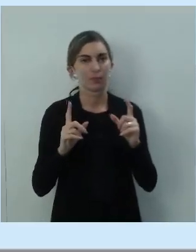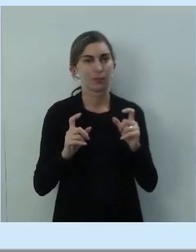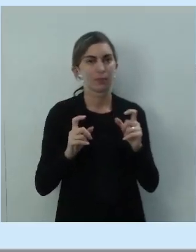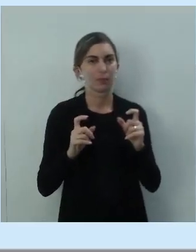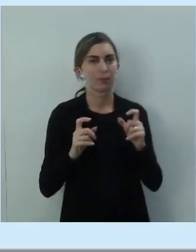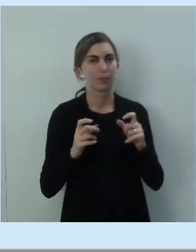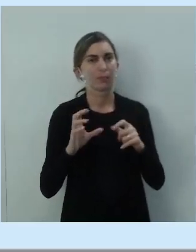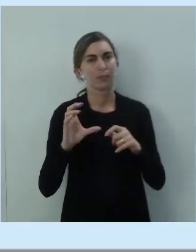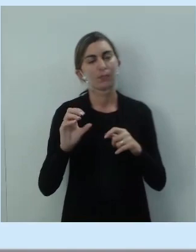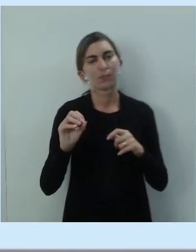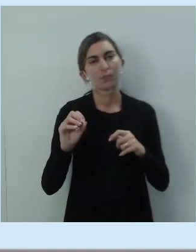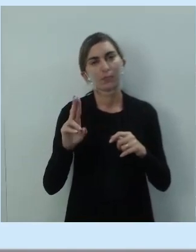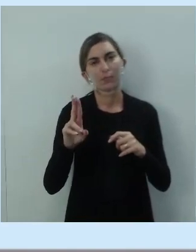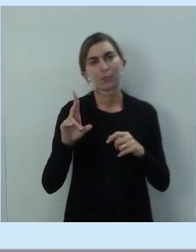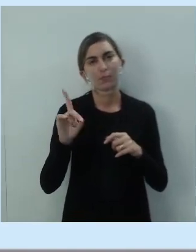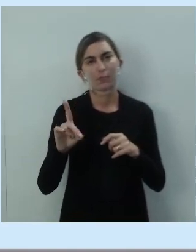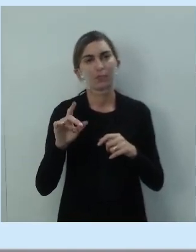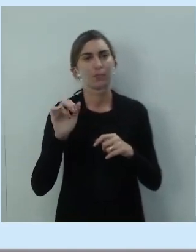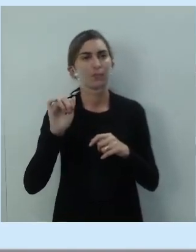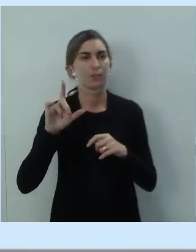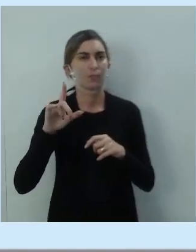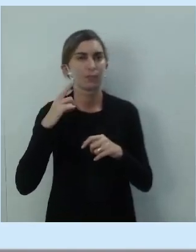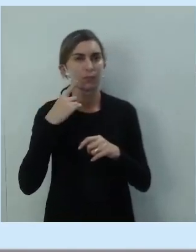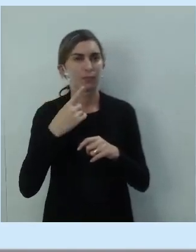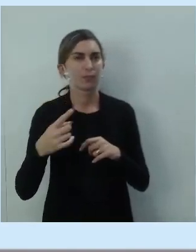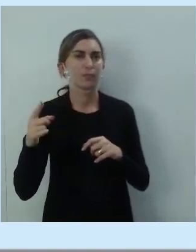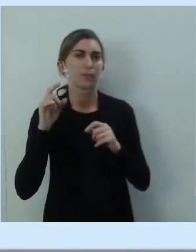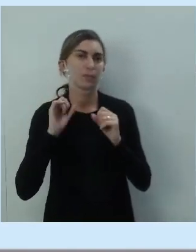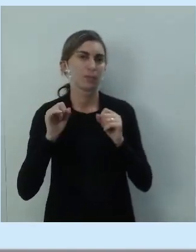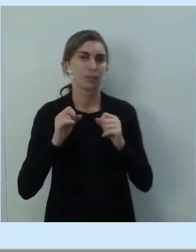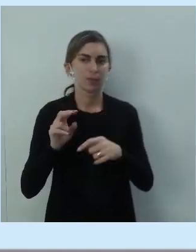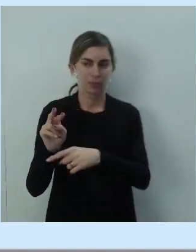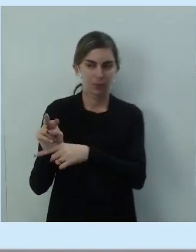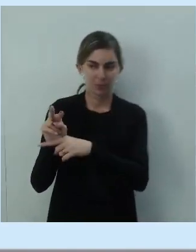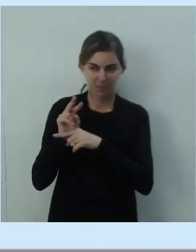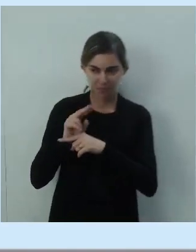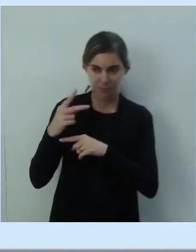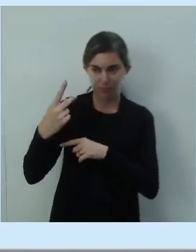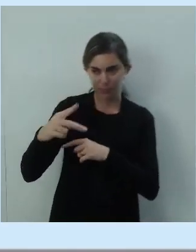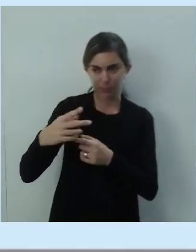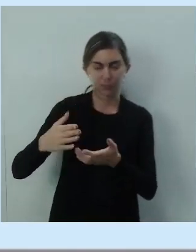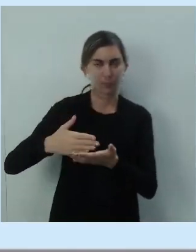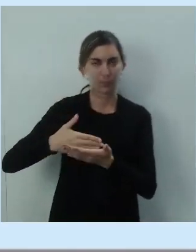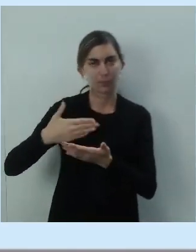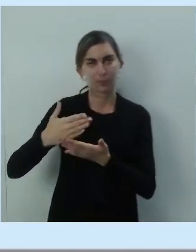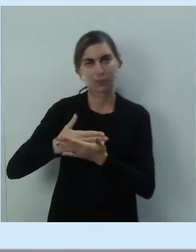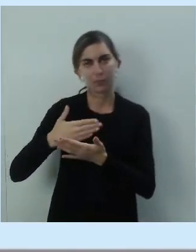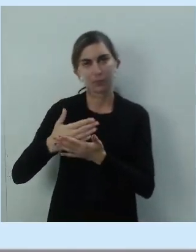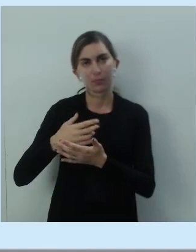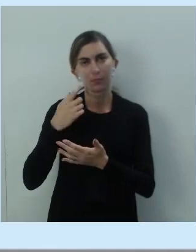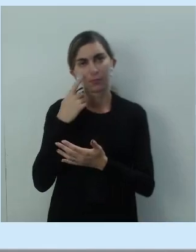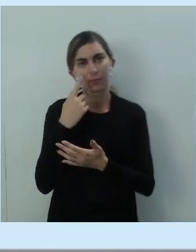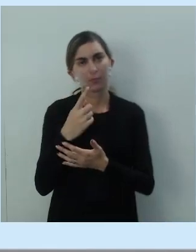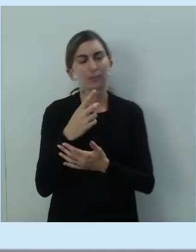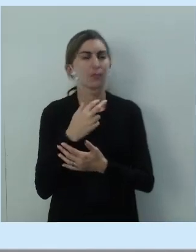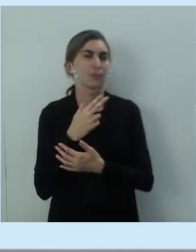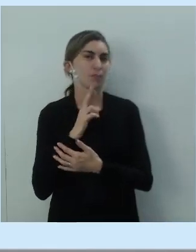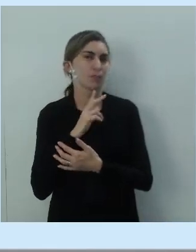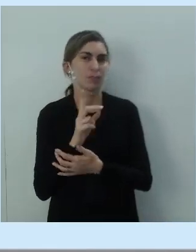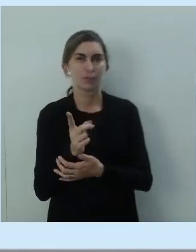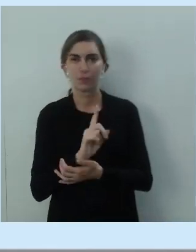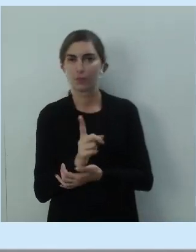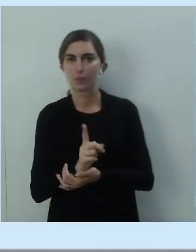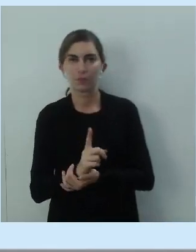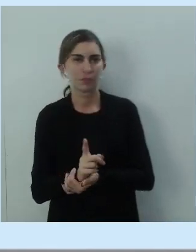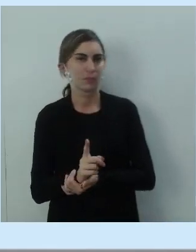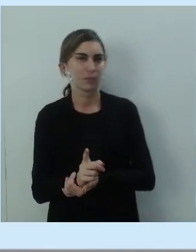could you lend me this book? Você pode me emprestar esse livro? Então, veja que você não conhece o seu